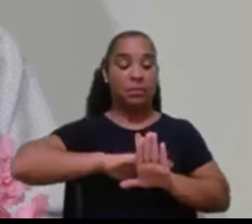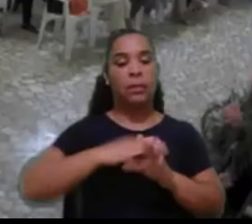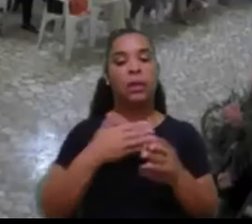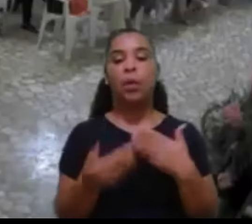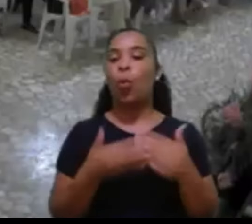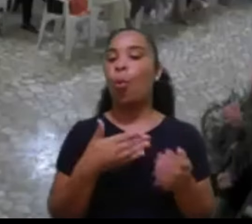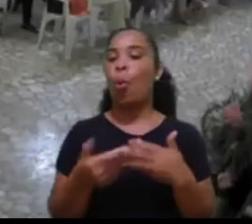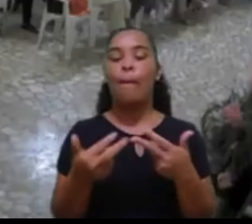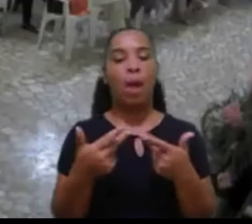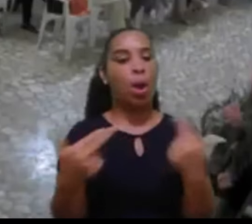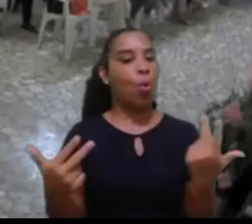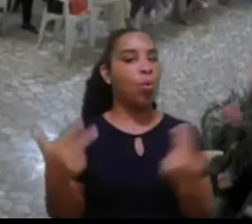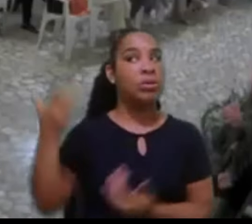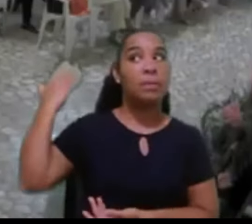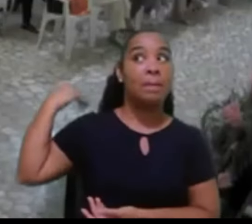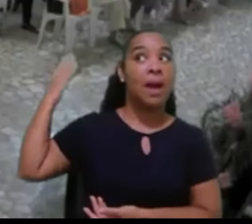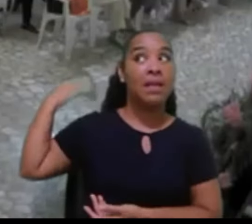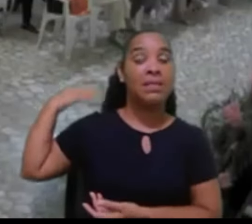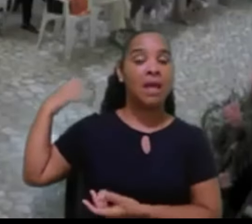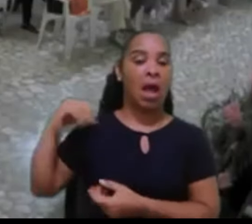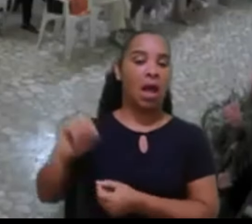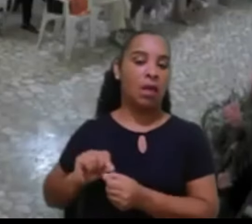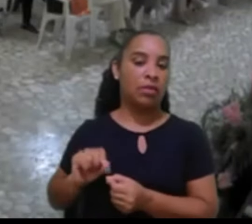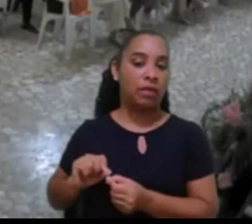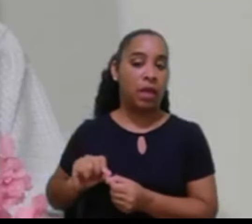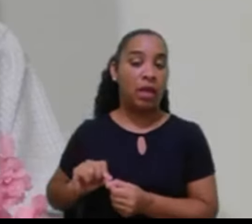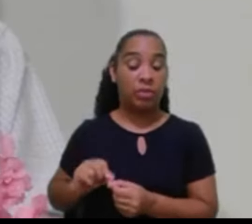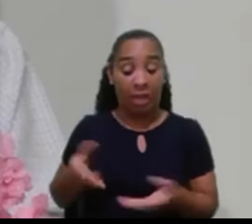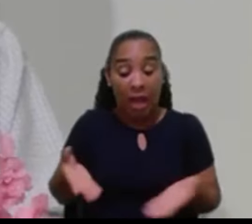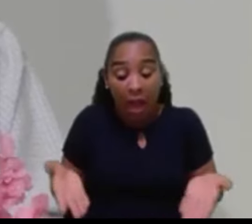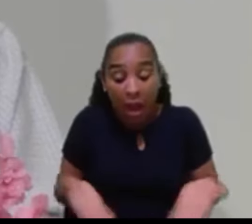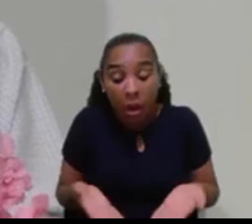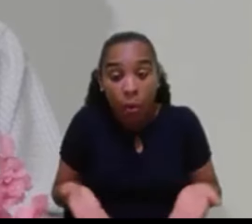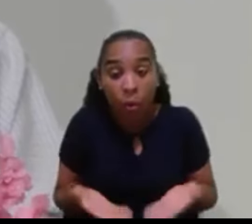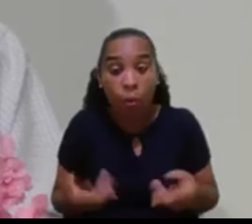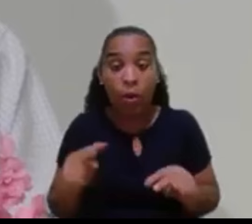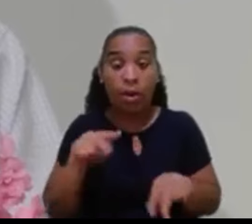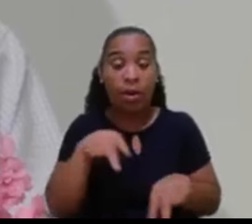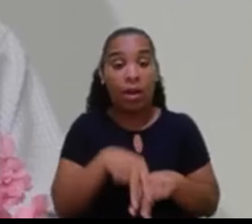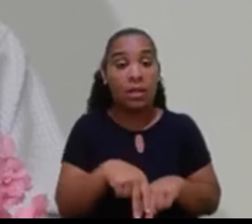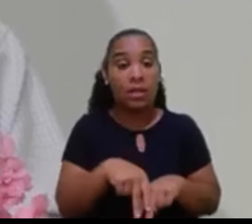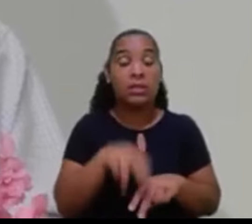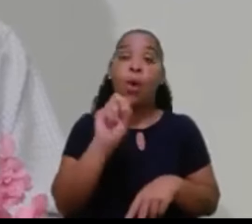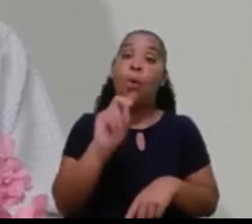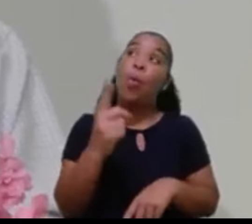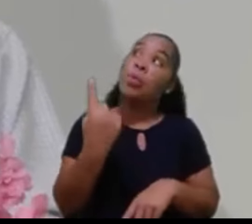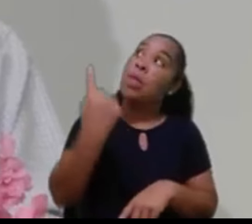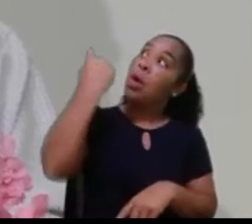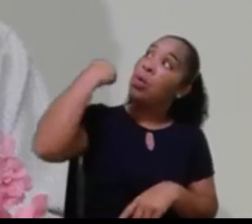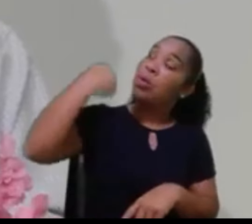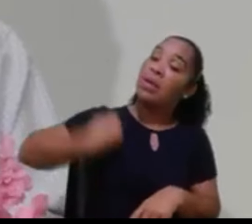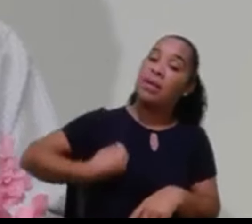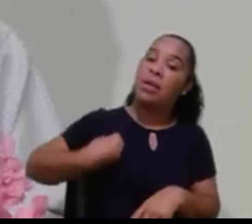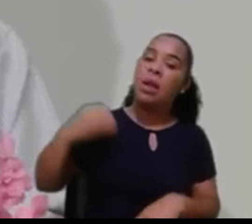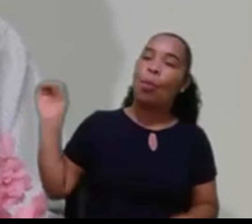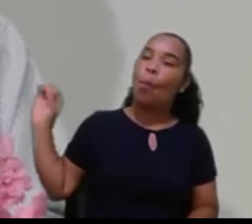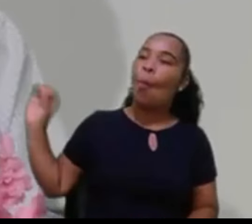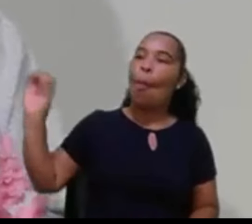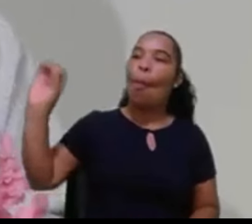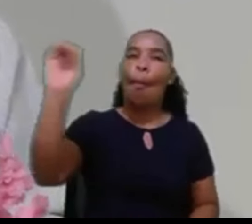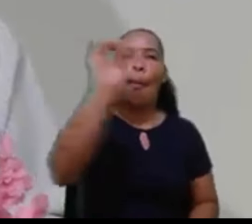ontem, nesta ou noutra existência. E ninguém soube, mas a gente sabia.